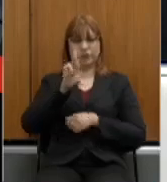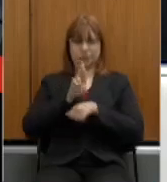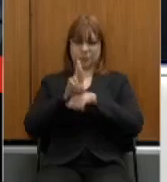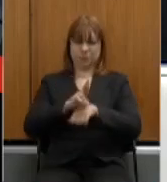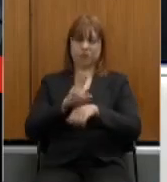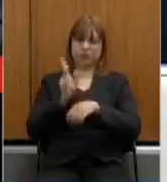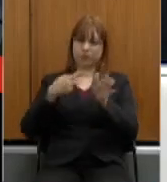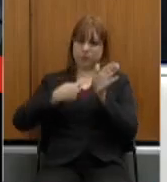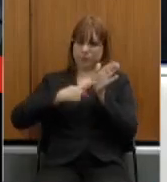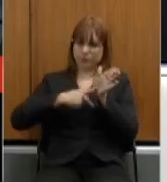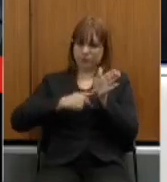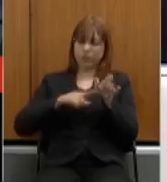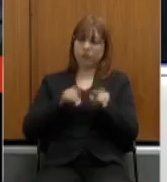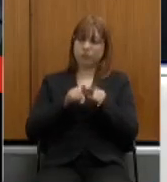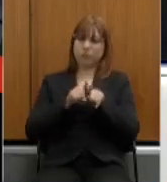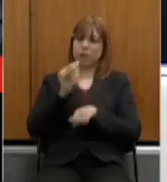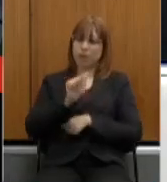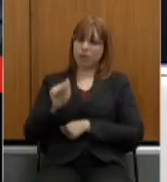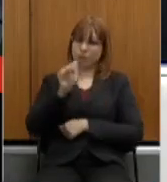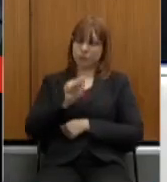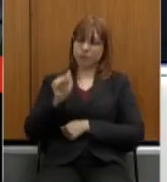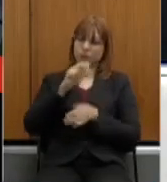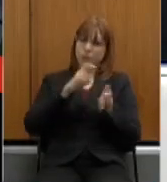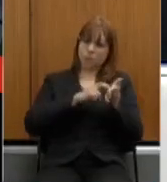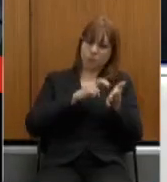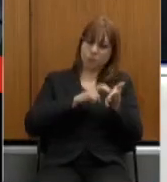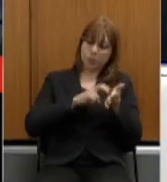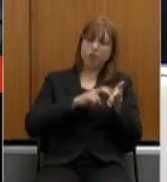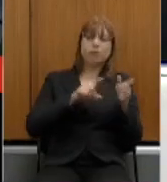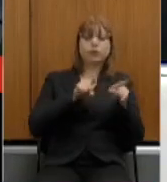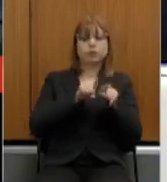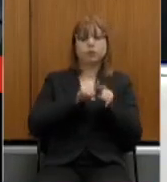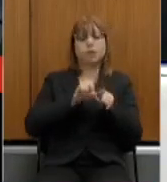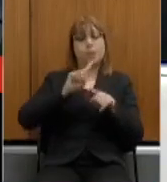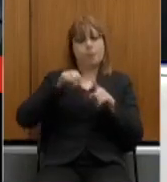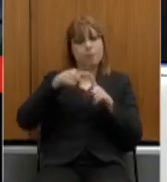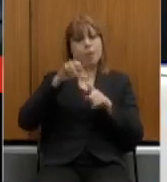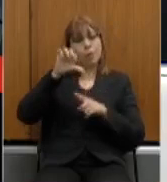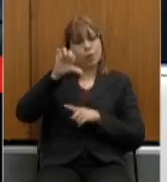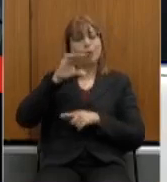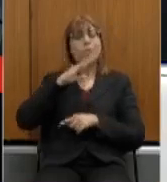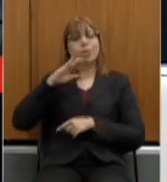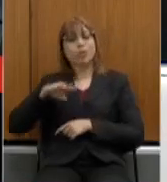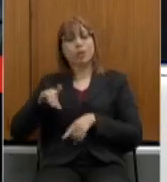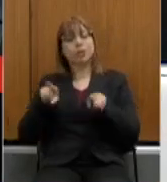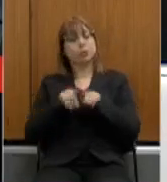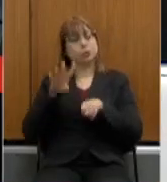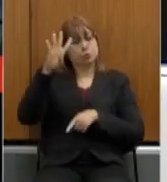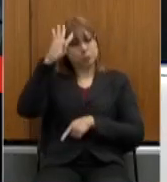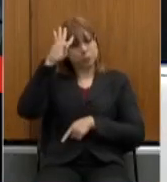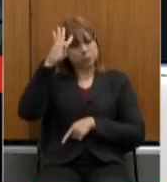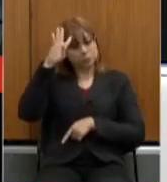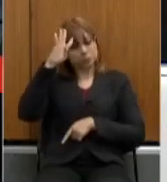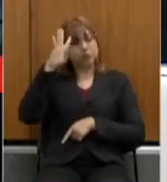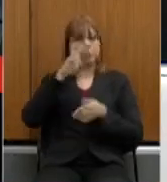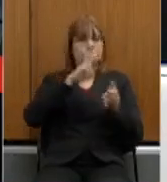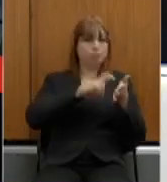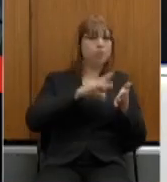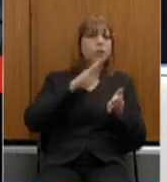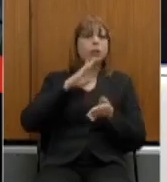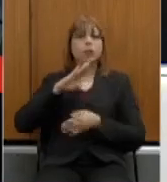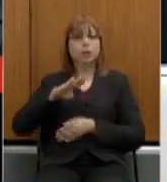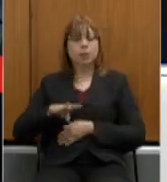sindicatos e associações na parte da manhã outras nove na parte da tarde também na quarta feira nos dois horários